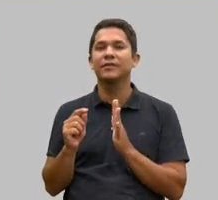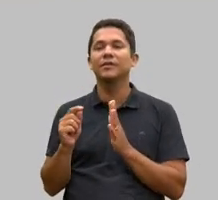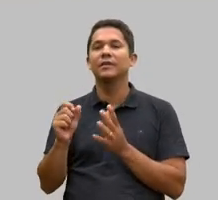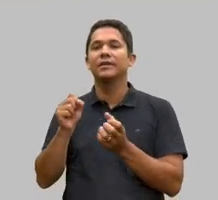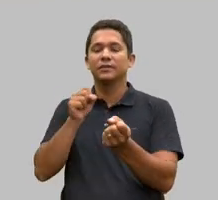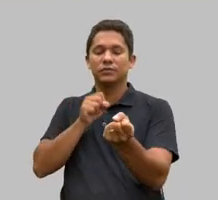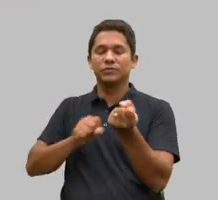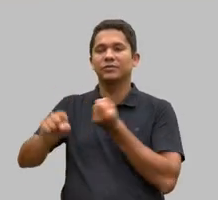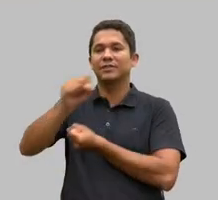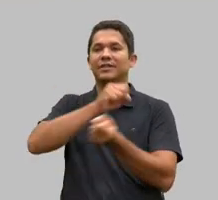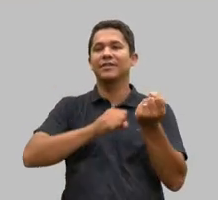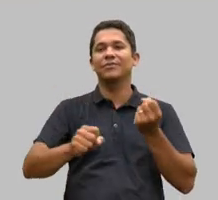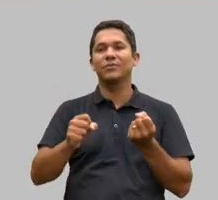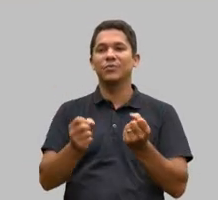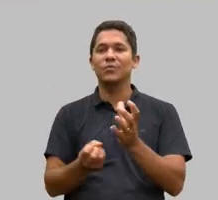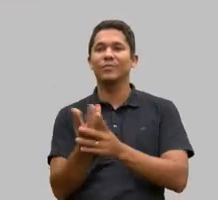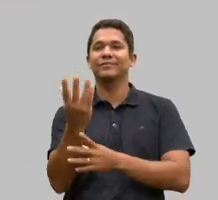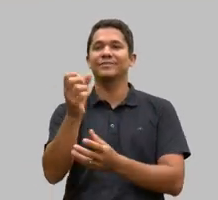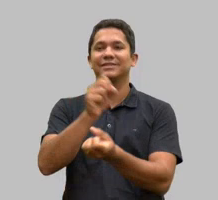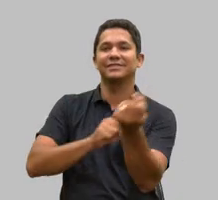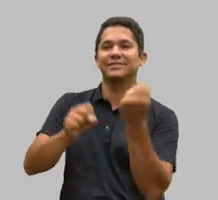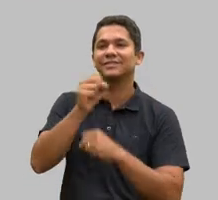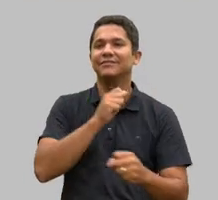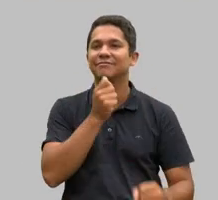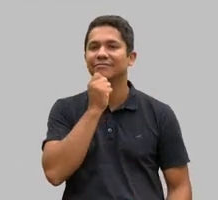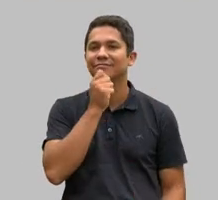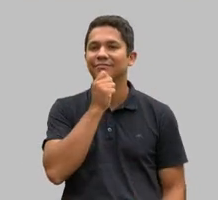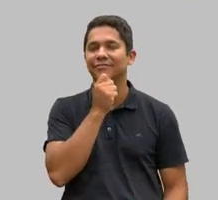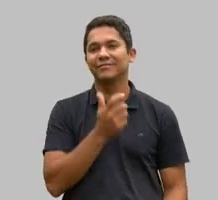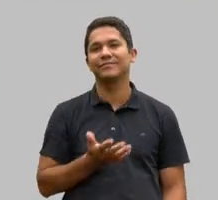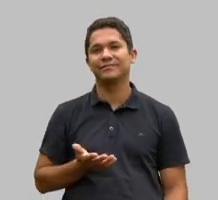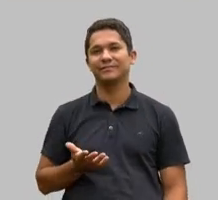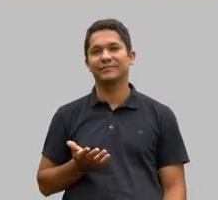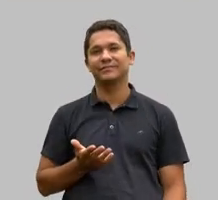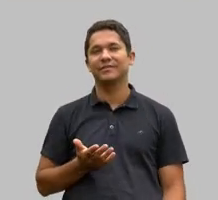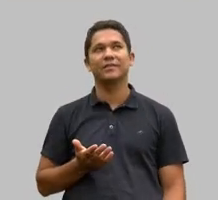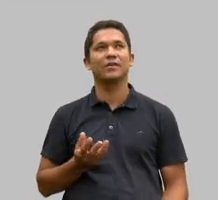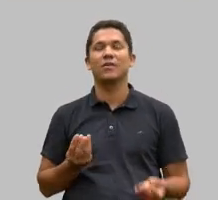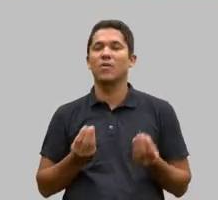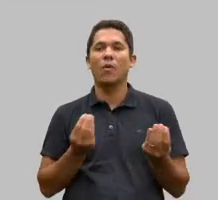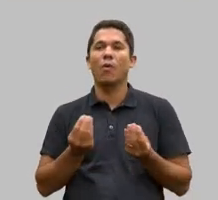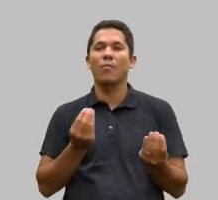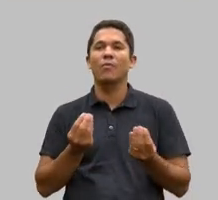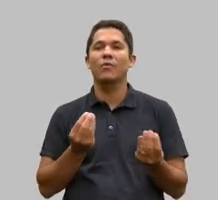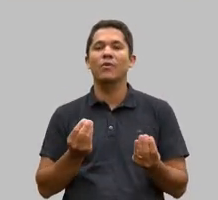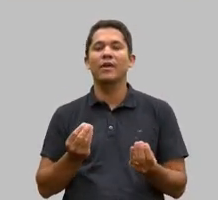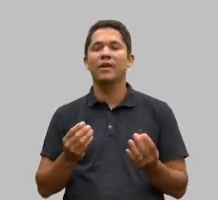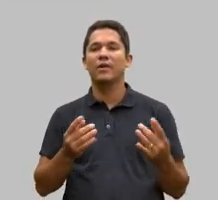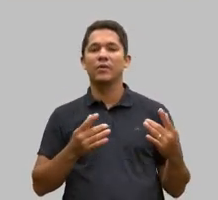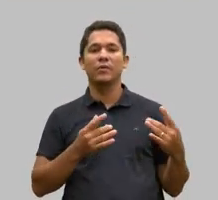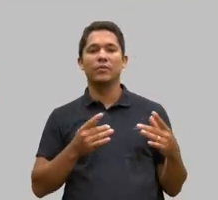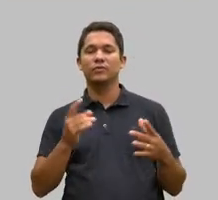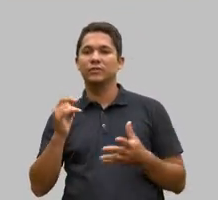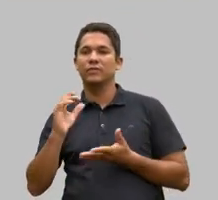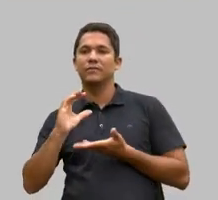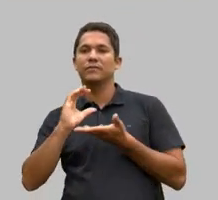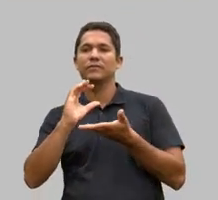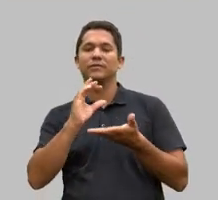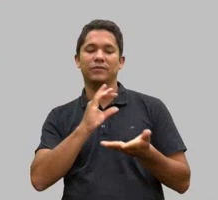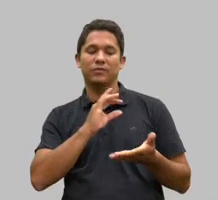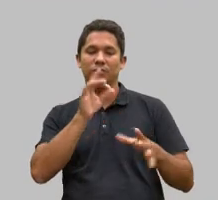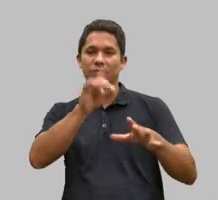na sua origem. Então, se eu não consigo sustentar apenas a doação, eu preciso fazer com que o meu